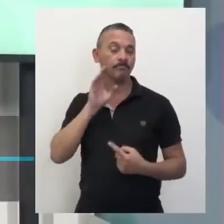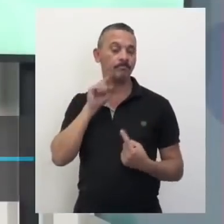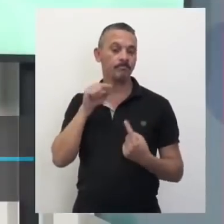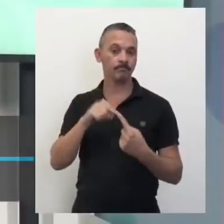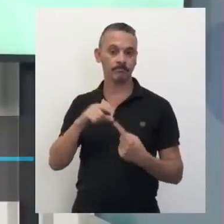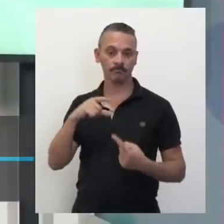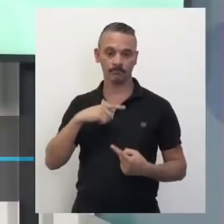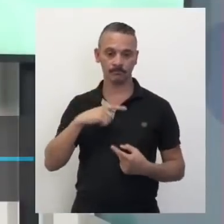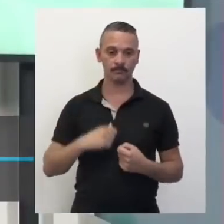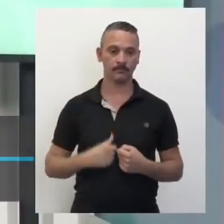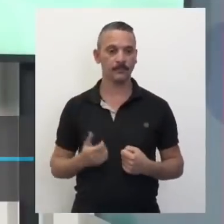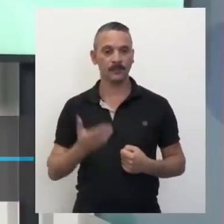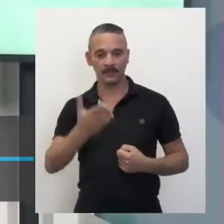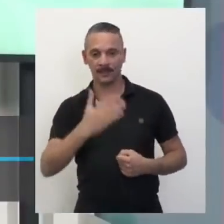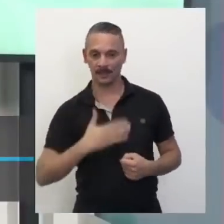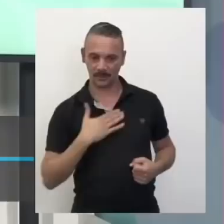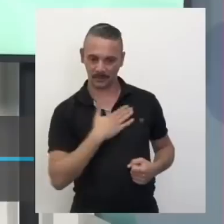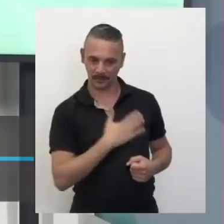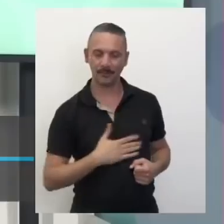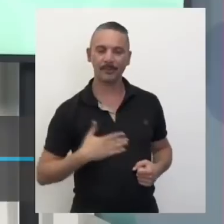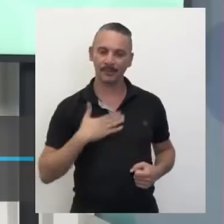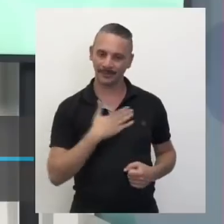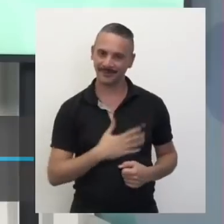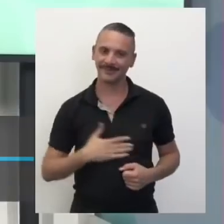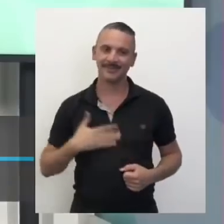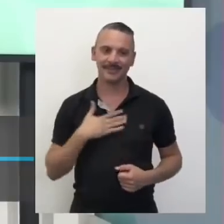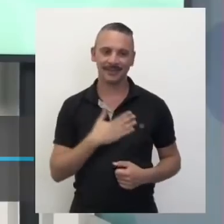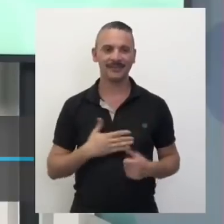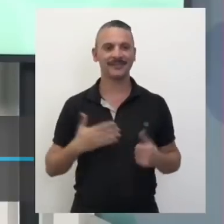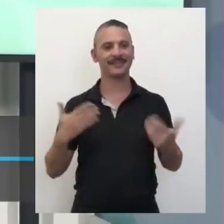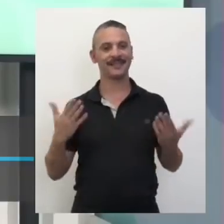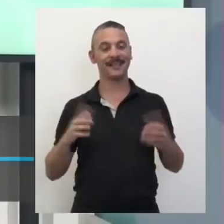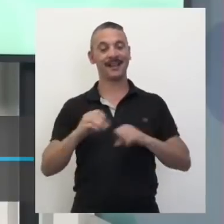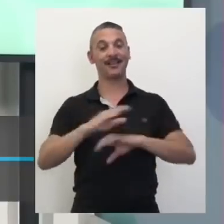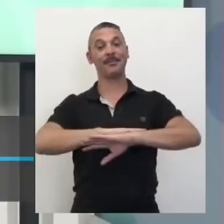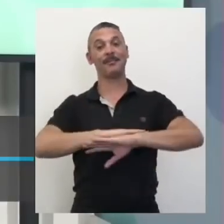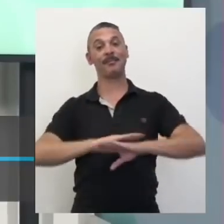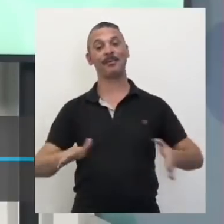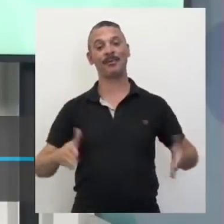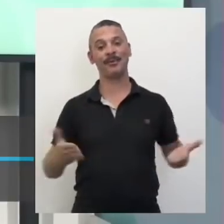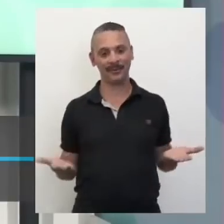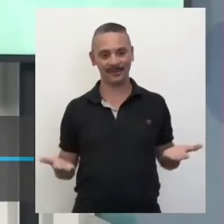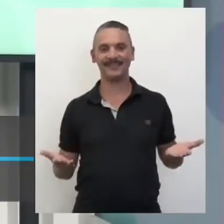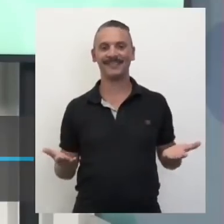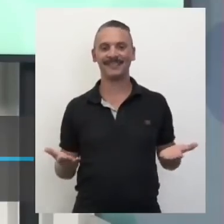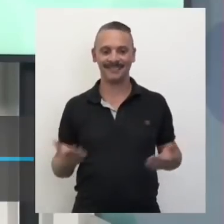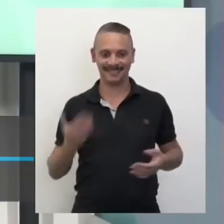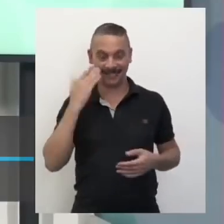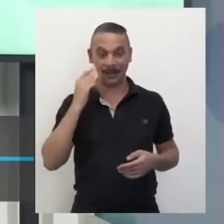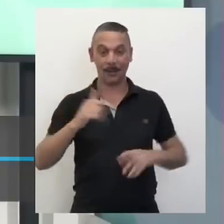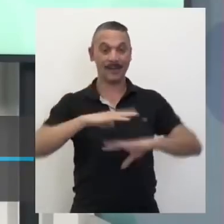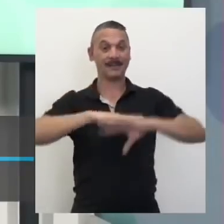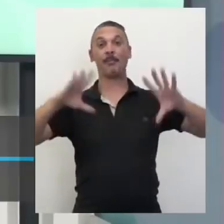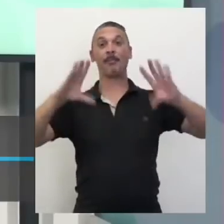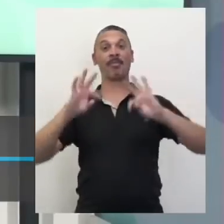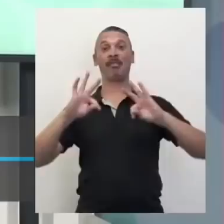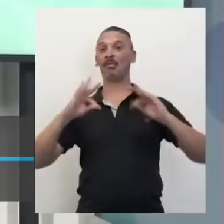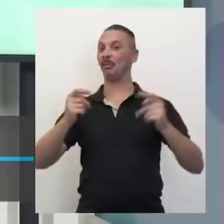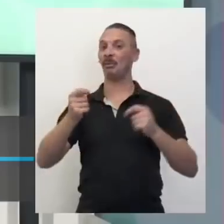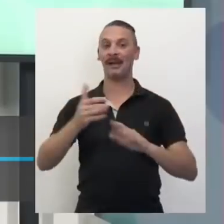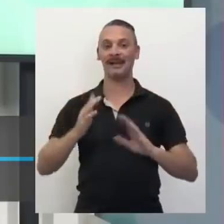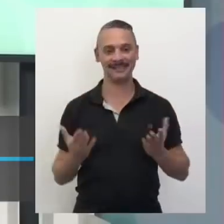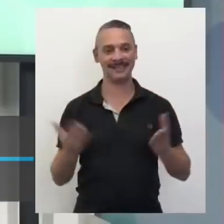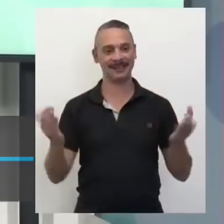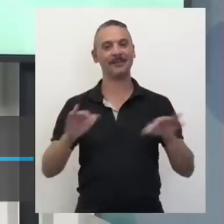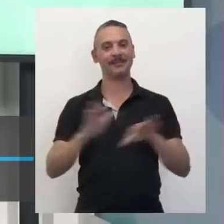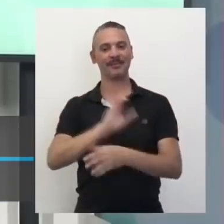né? Bom, espero que vocês tenham gostado. Adivinha, a aula acabou. Quase que eu acabei com a aula aqui desligando tudo aqui no estudo. Agora